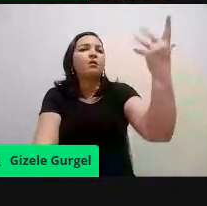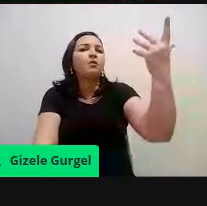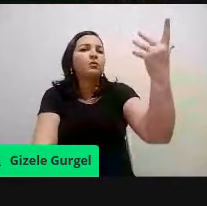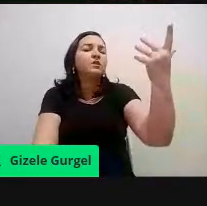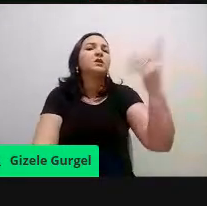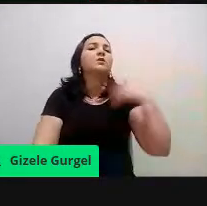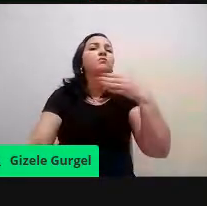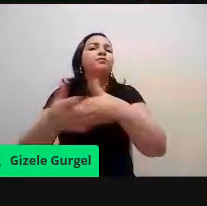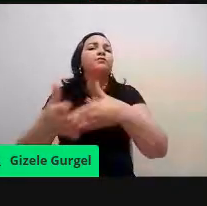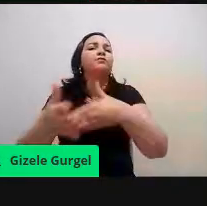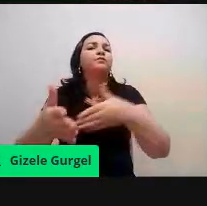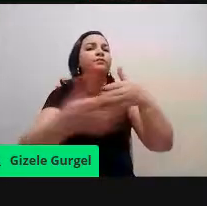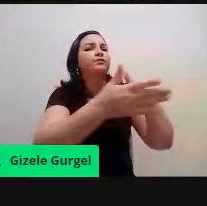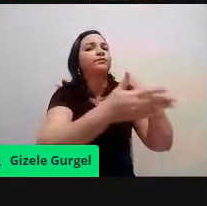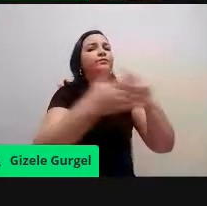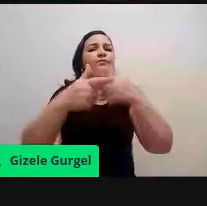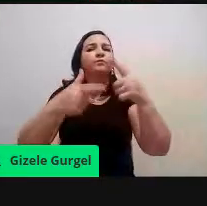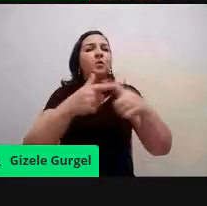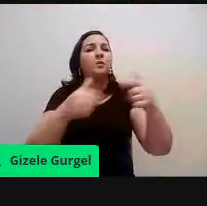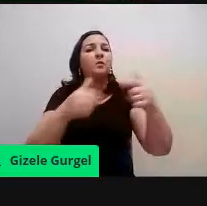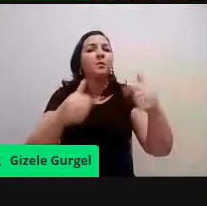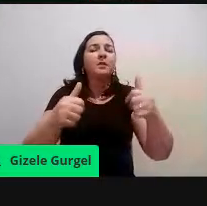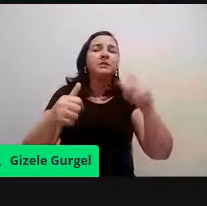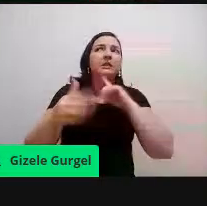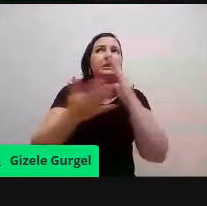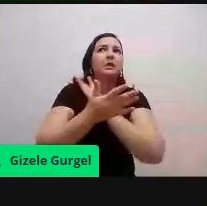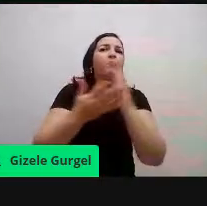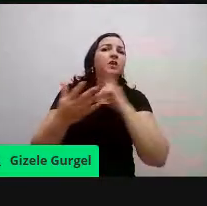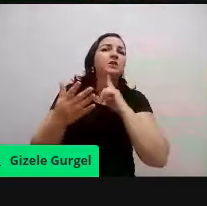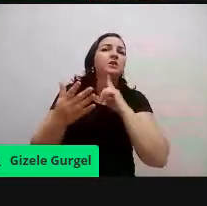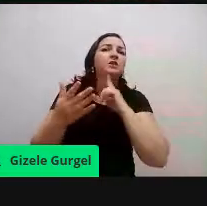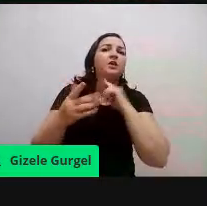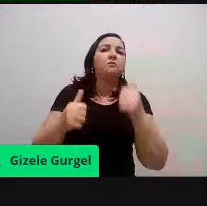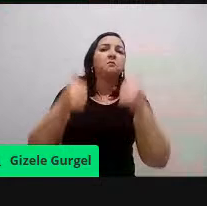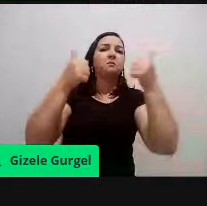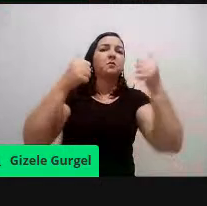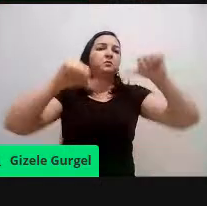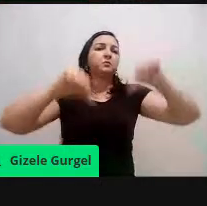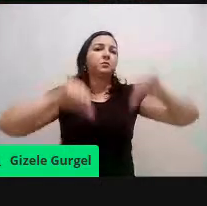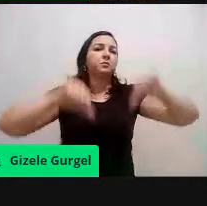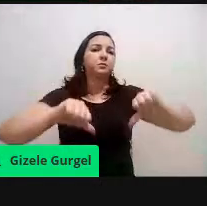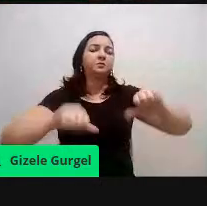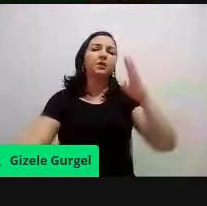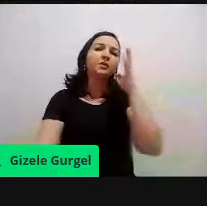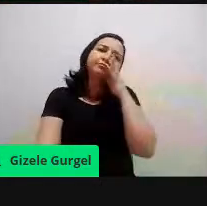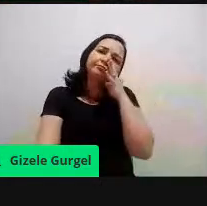impactos positivos e negativos, né. Inicialmente, a gente observou